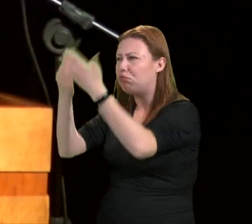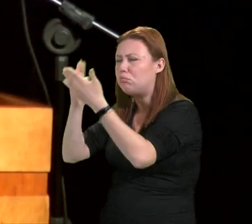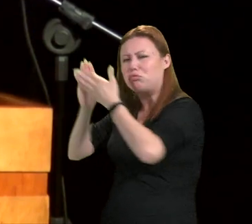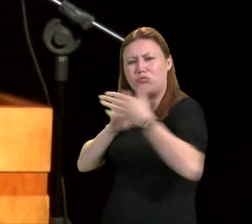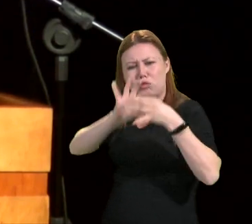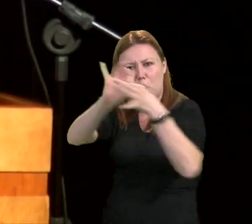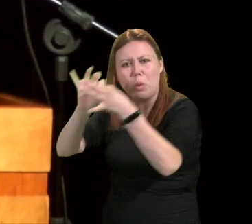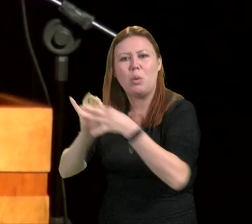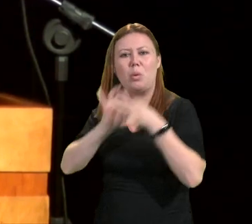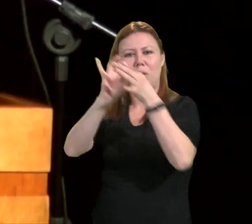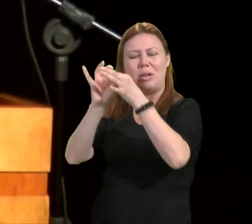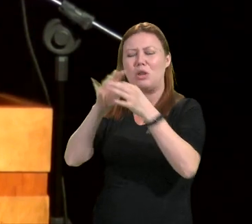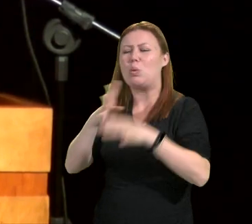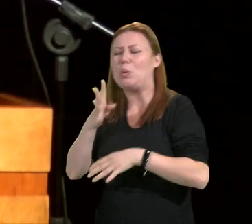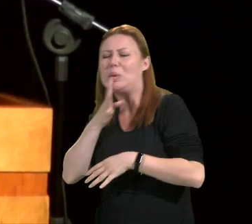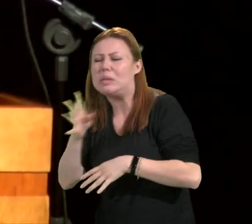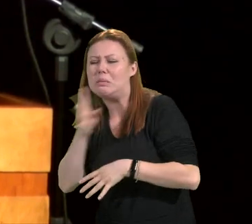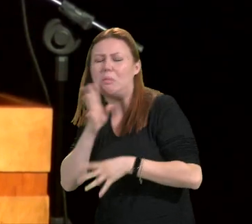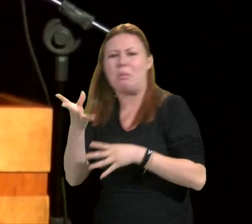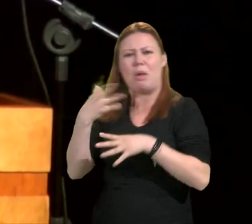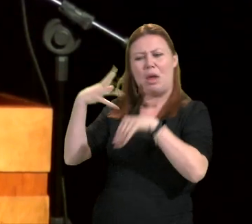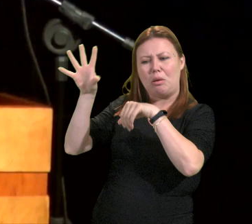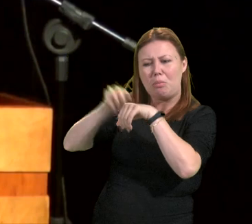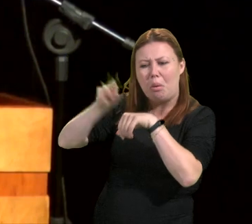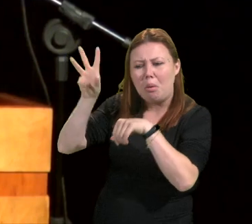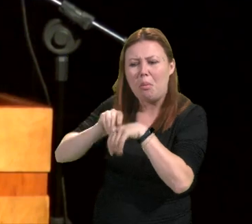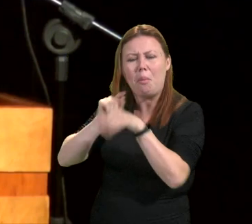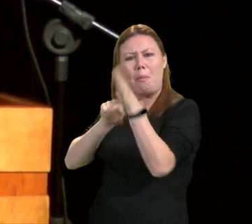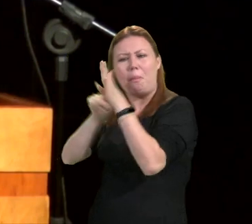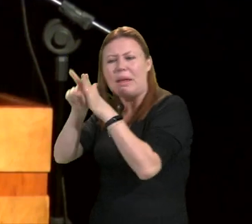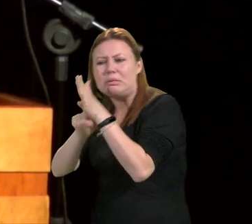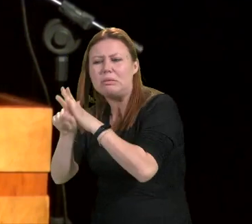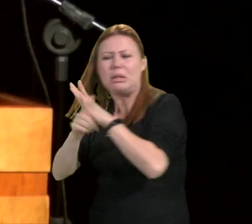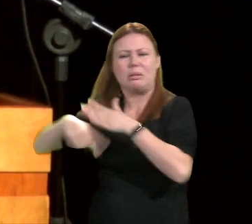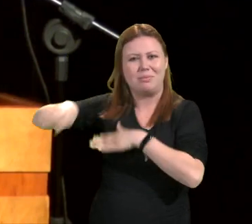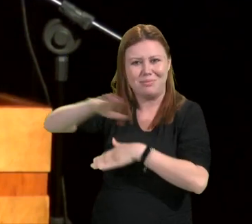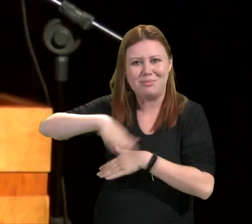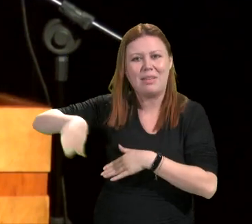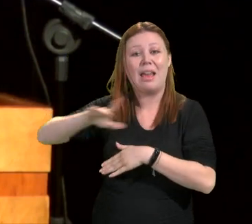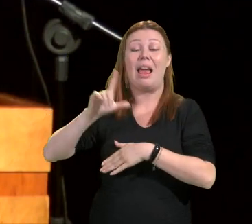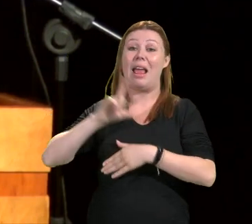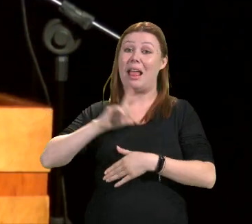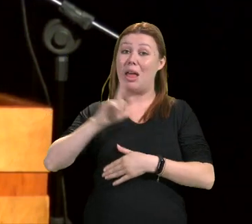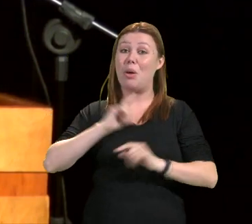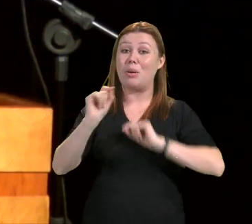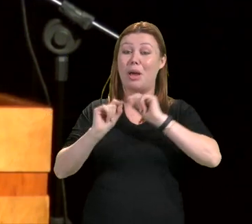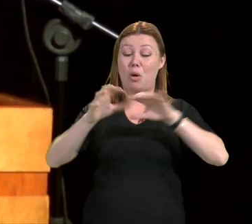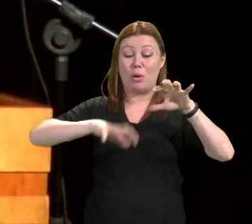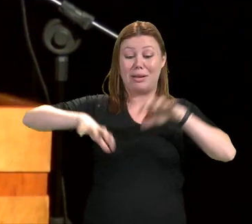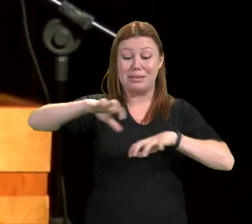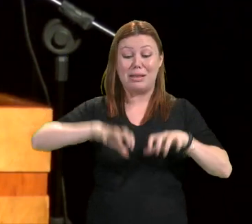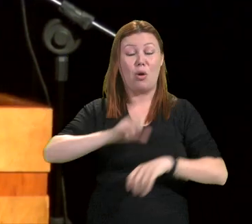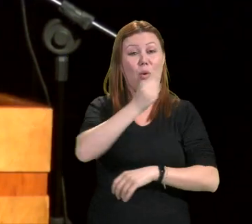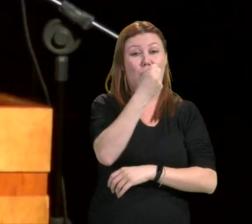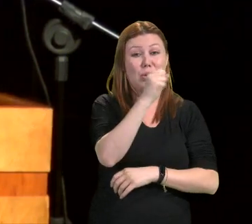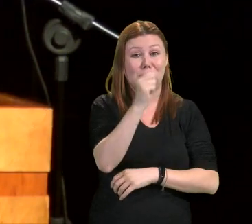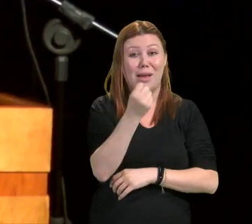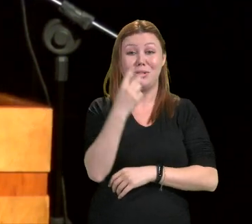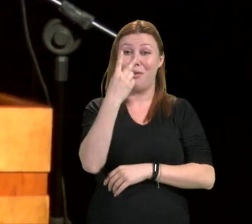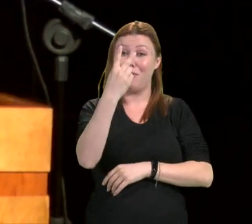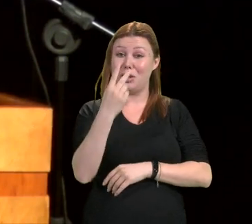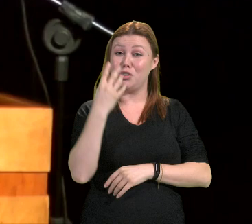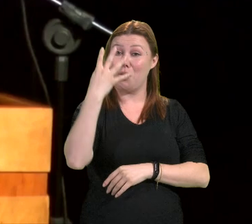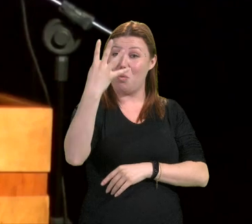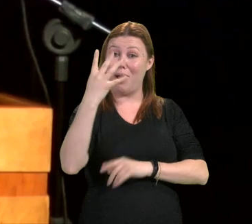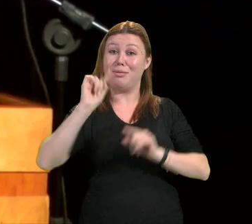e de pesquisa, é organizada 824 anos depois da